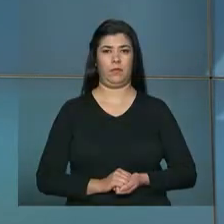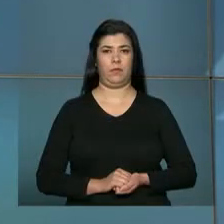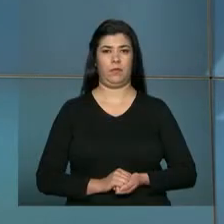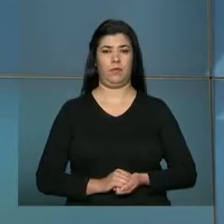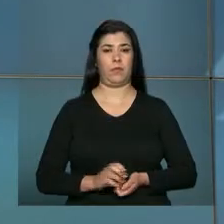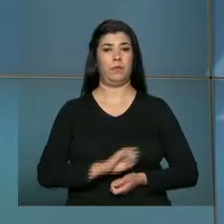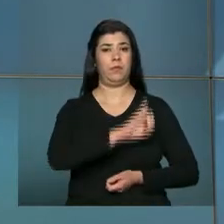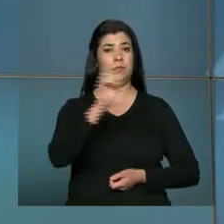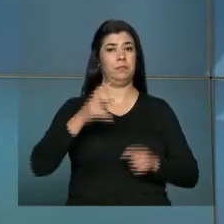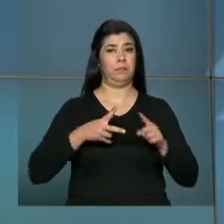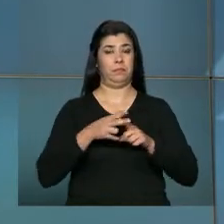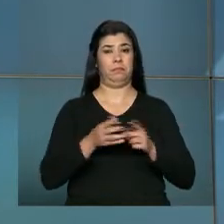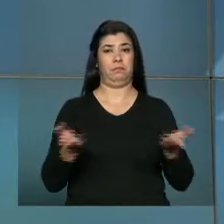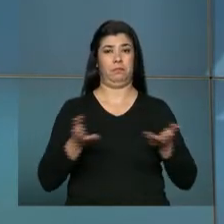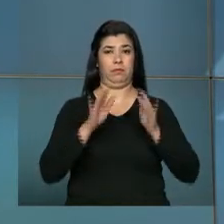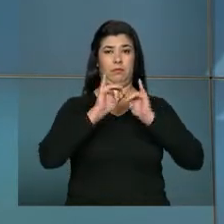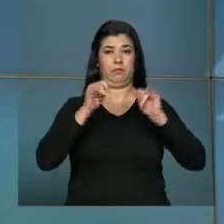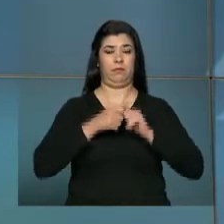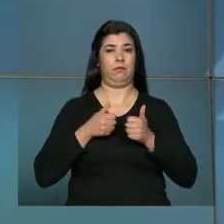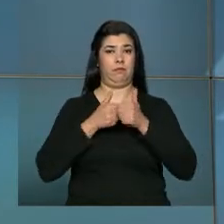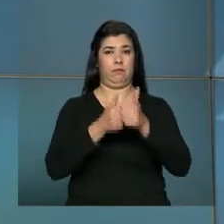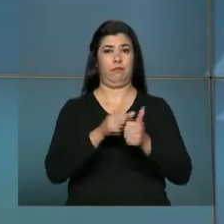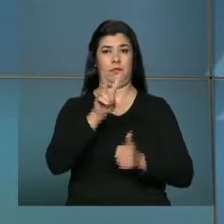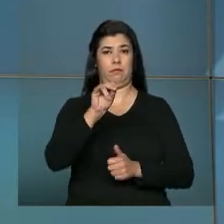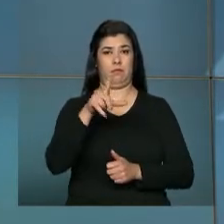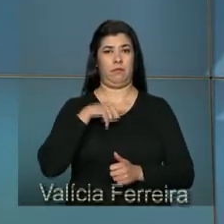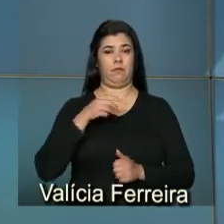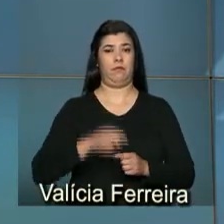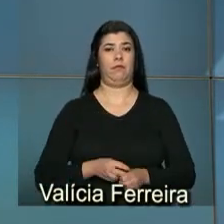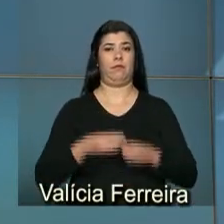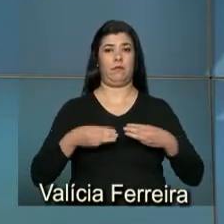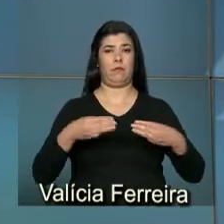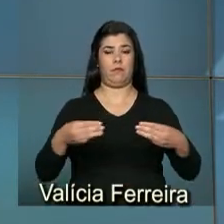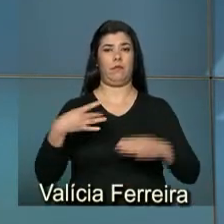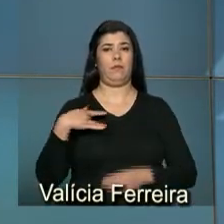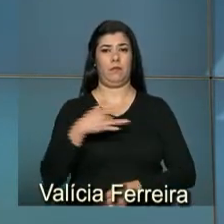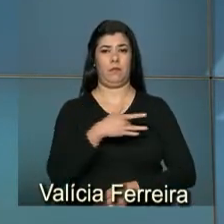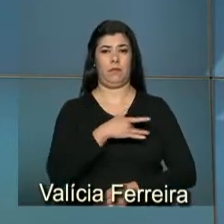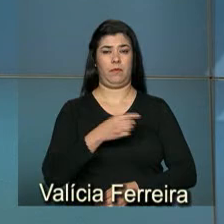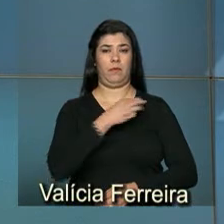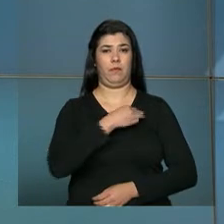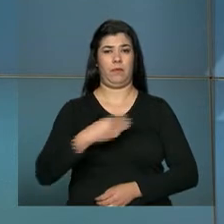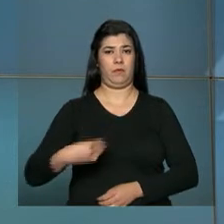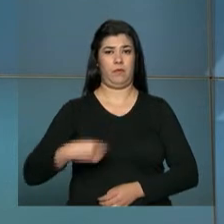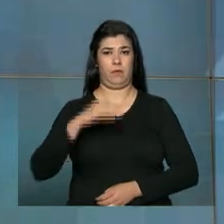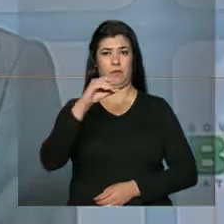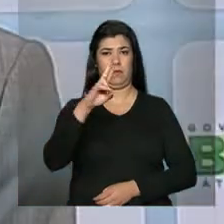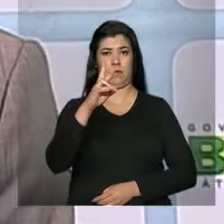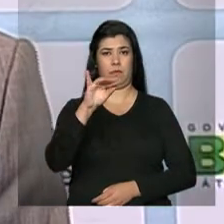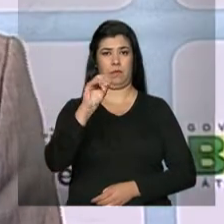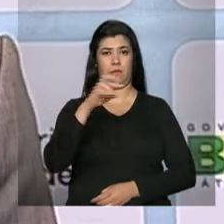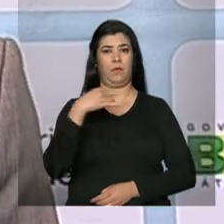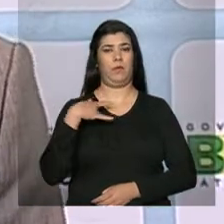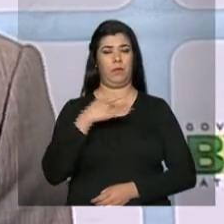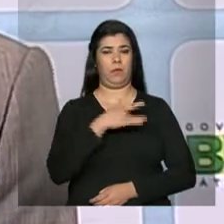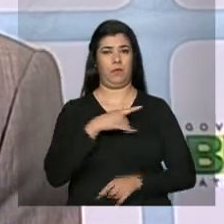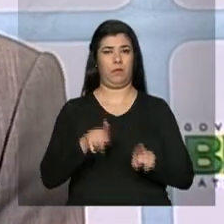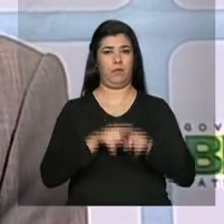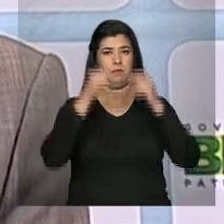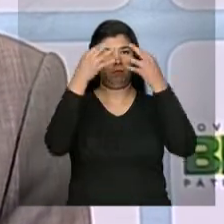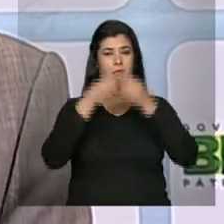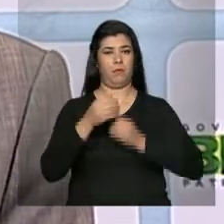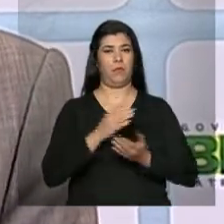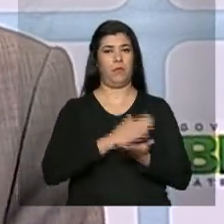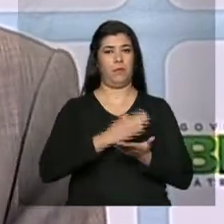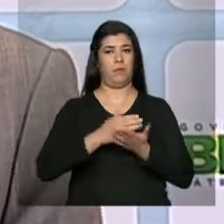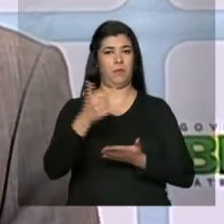Olá, interrompemos a programação para ir ao vivo ao Ministério da Saúde. ministro Arthur Quioro fala agora com jornalistas sobre a segunda etapa